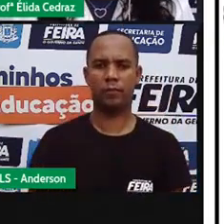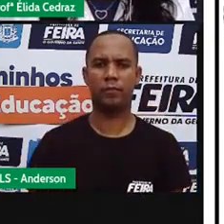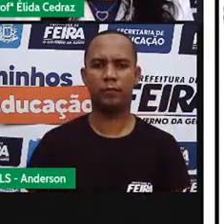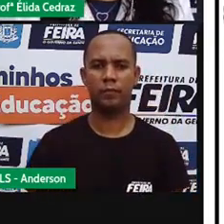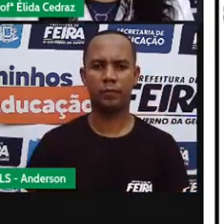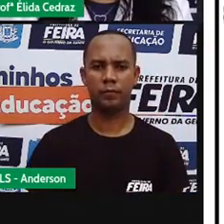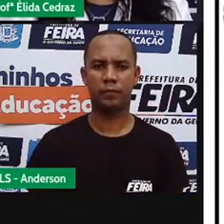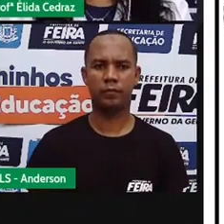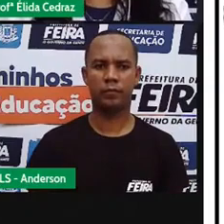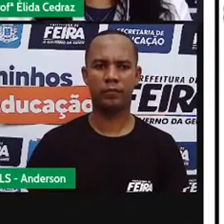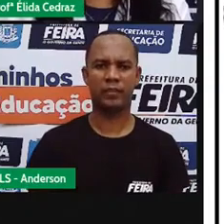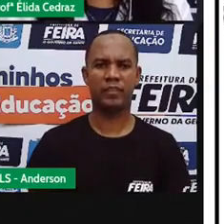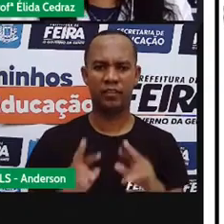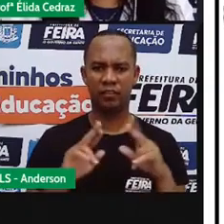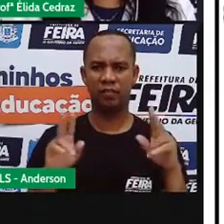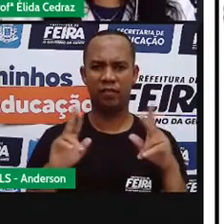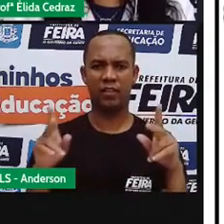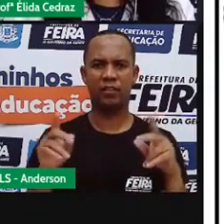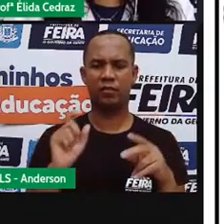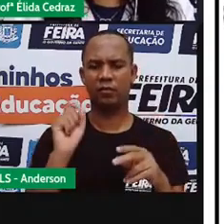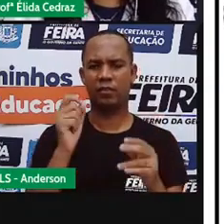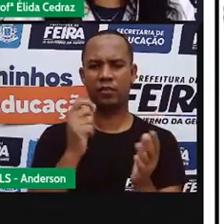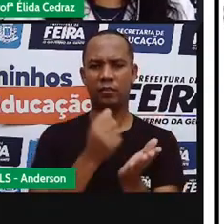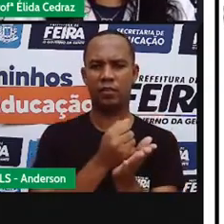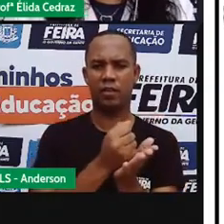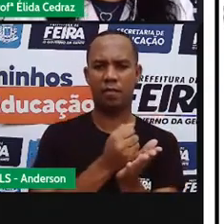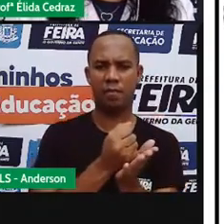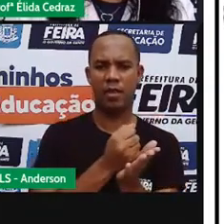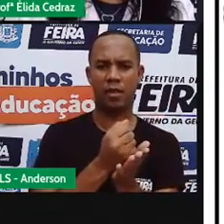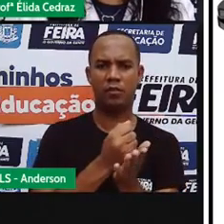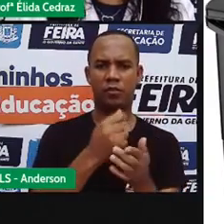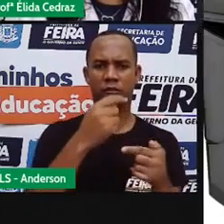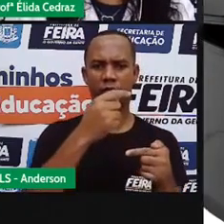Os frascos de remédio líquido.